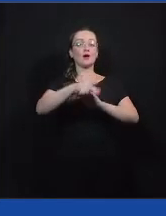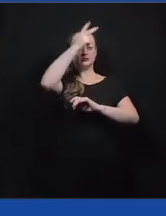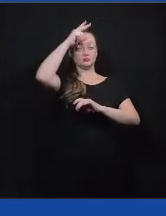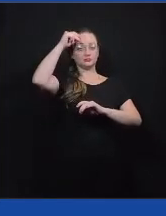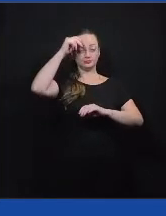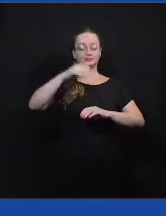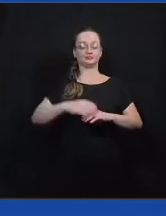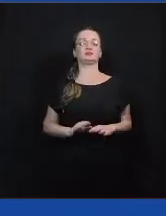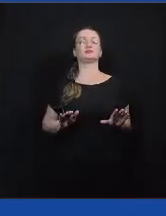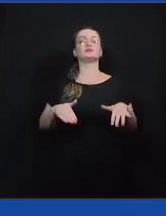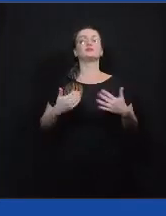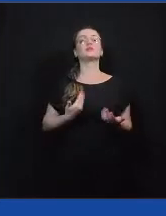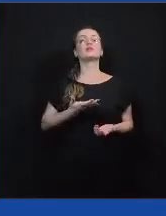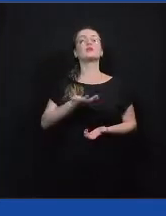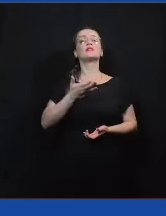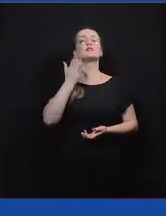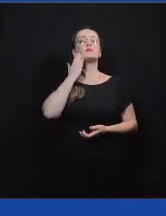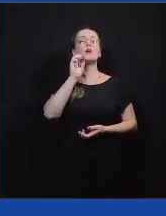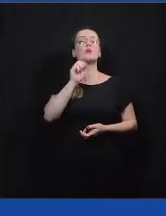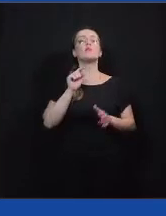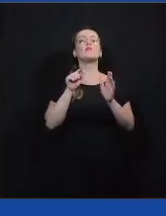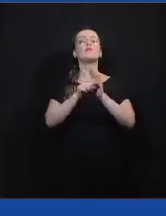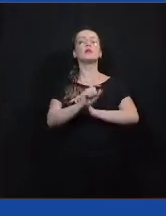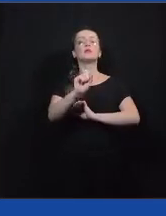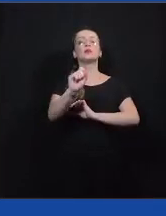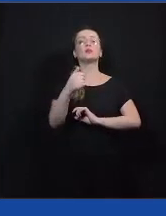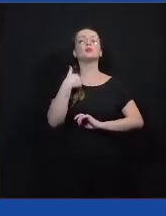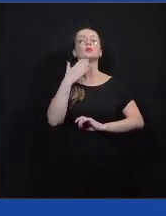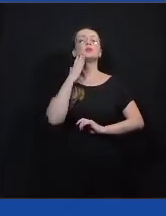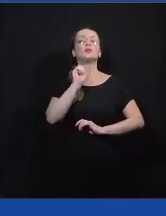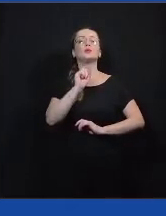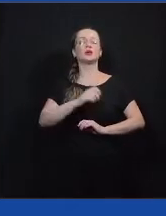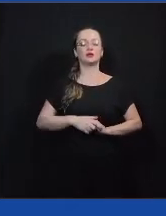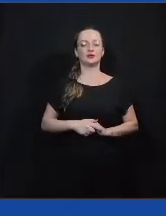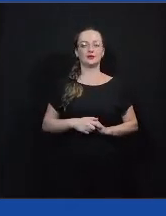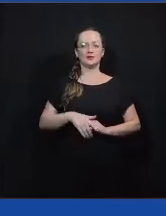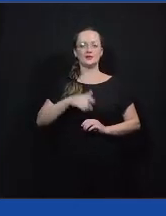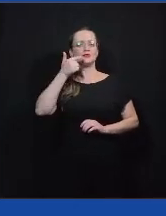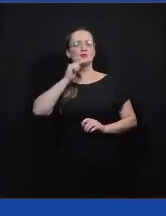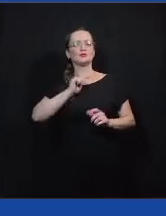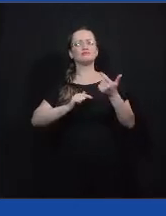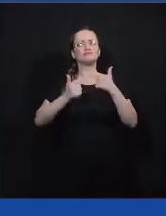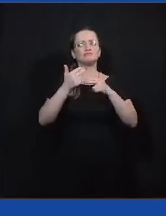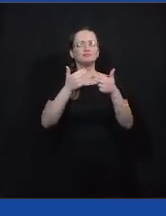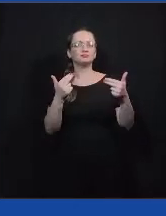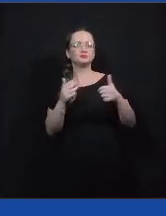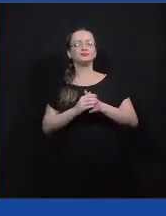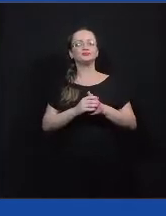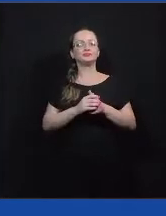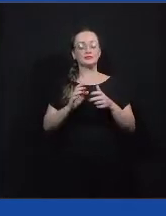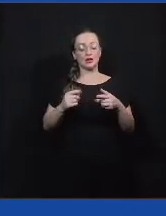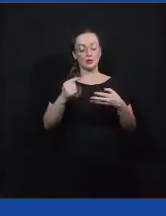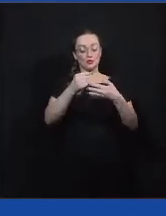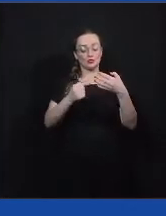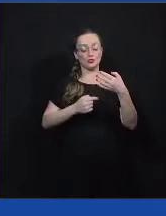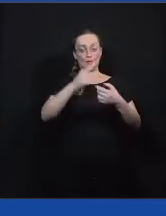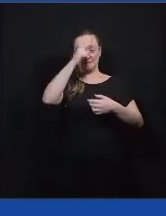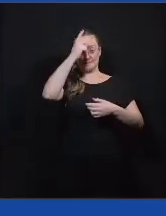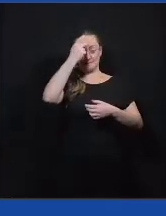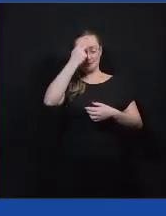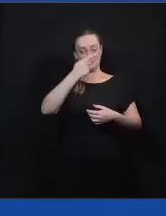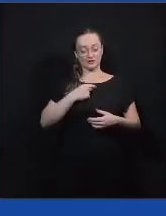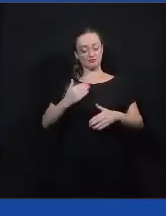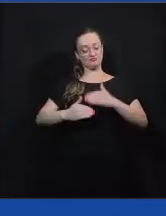e aí eu queria fazer uma pergunta que é assim. Nós estamos falando de coisas que a gente foi conquistando e características pessoais que a gente foi